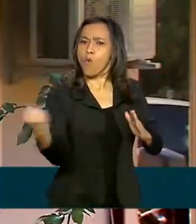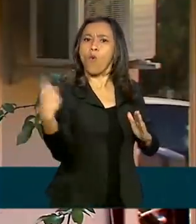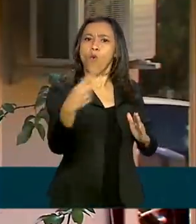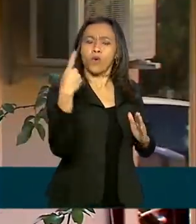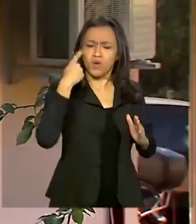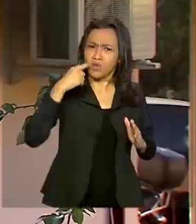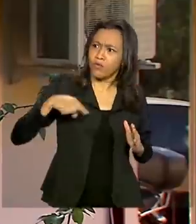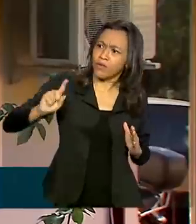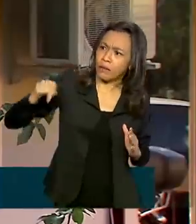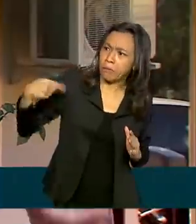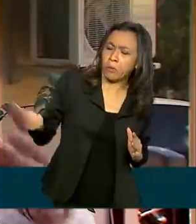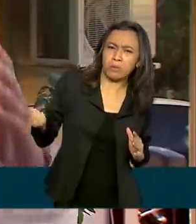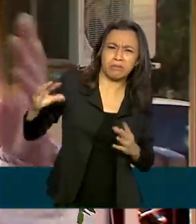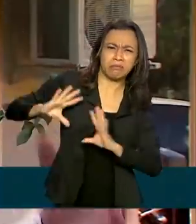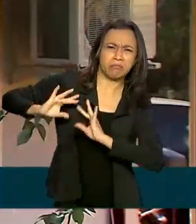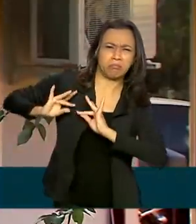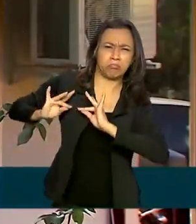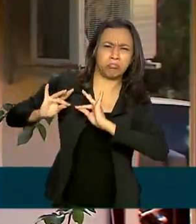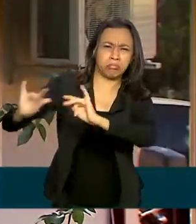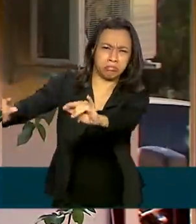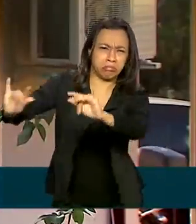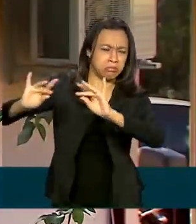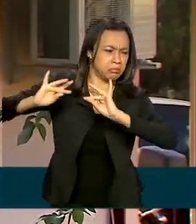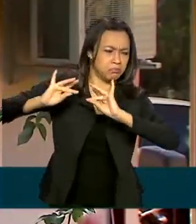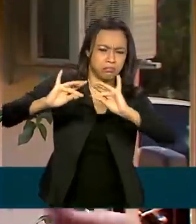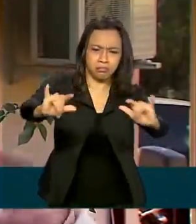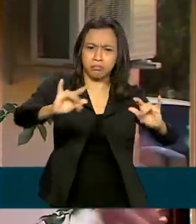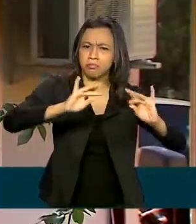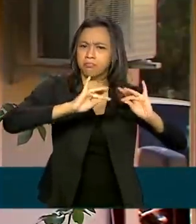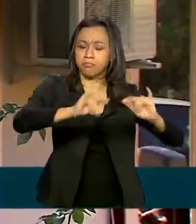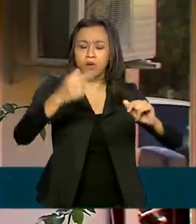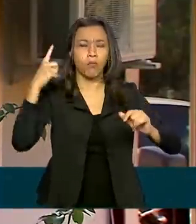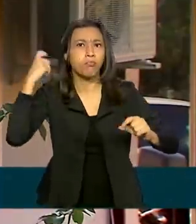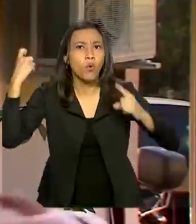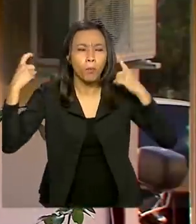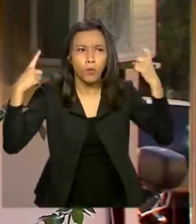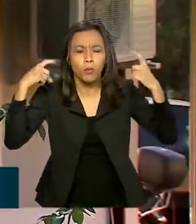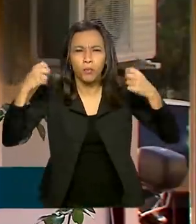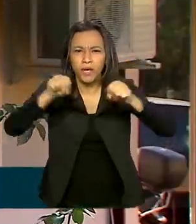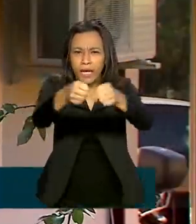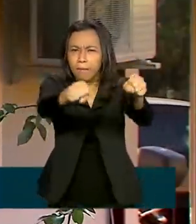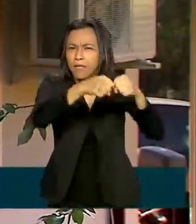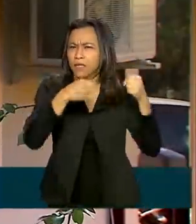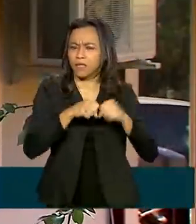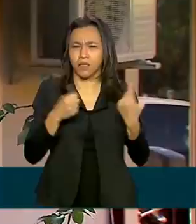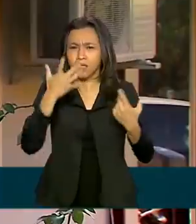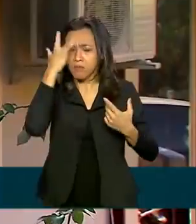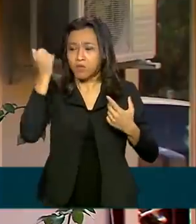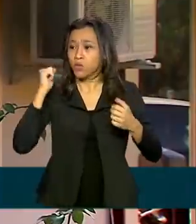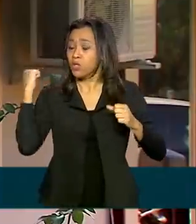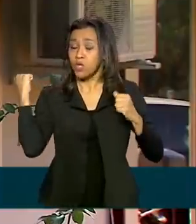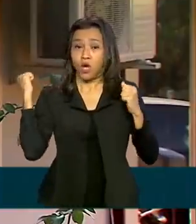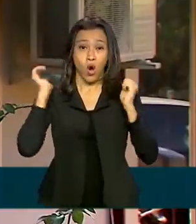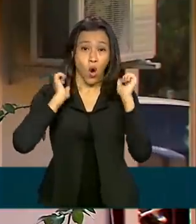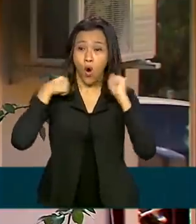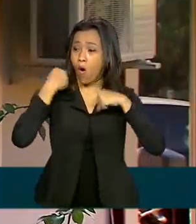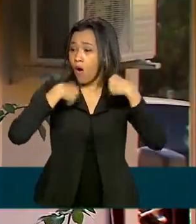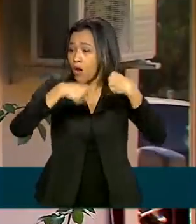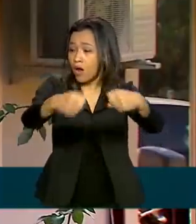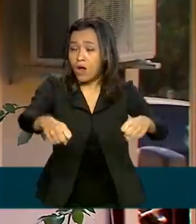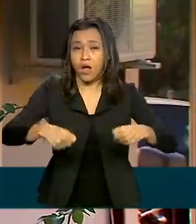os destroços depois. Eu só escutava o barulho dos vidros quebrando, das pessoas correndo, do pessoal tentando se abrigar,